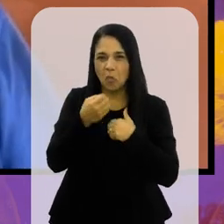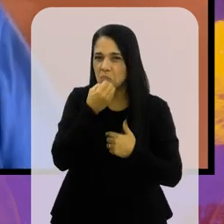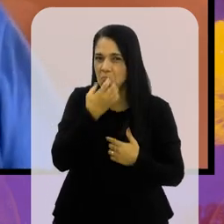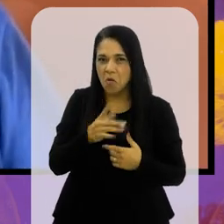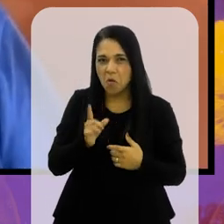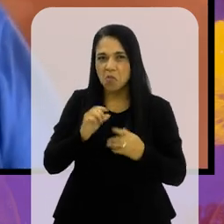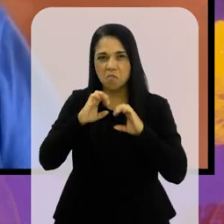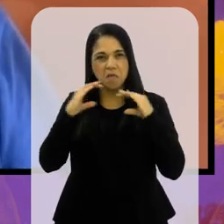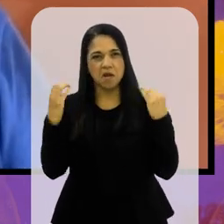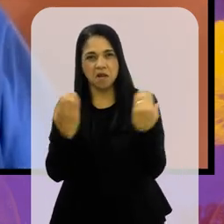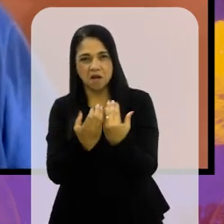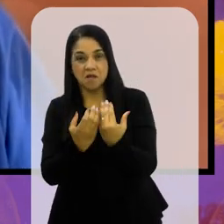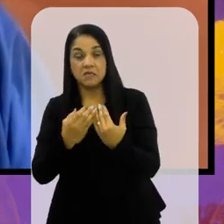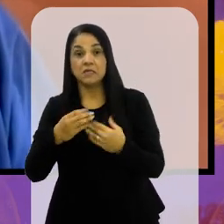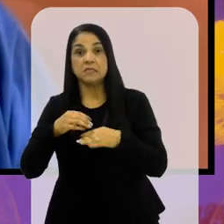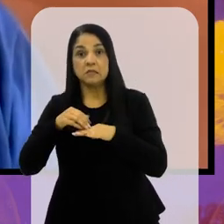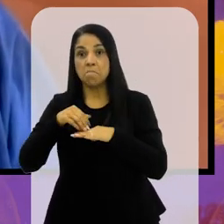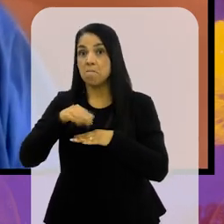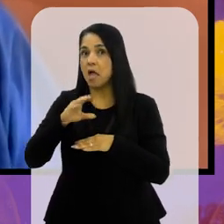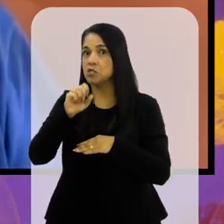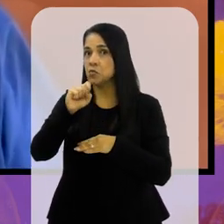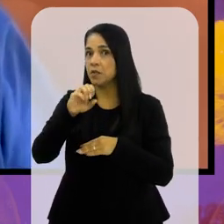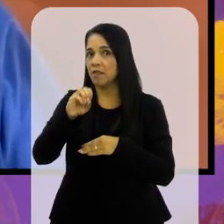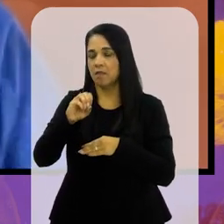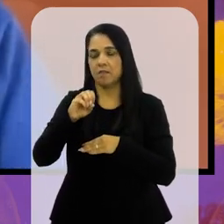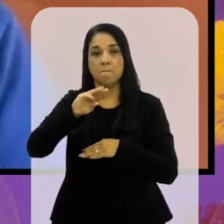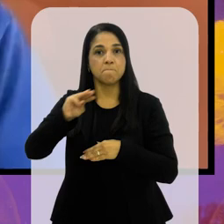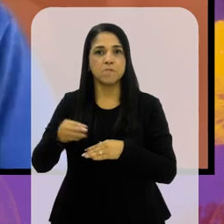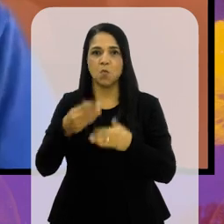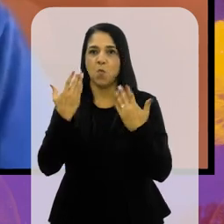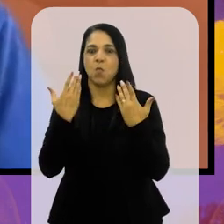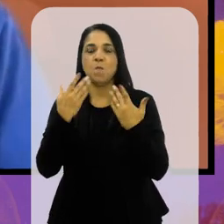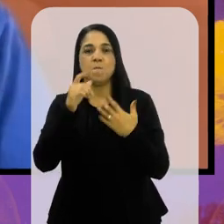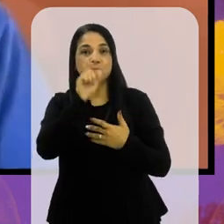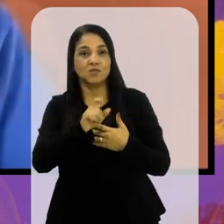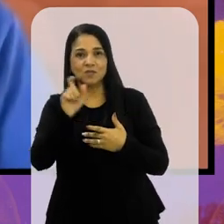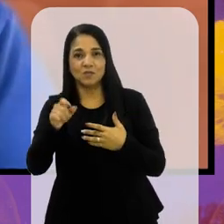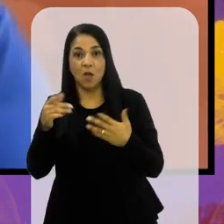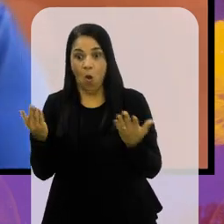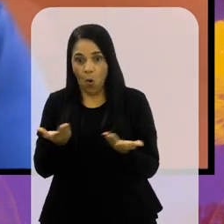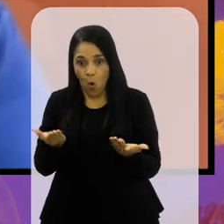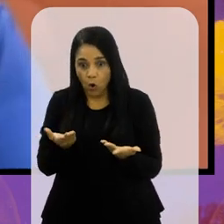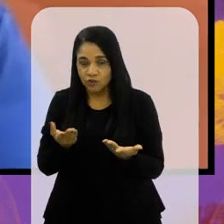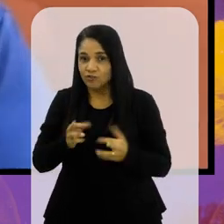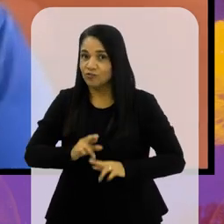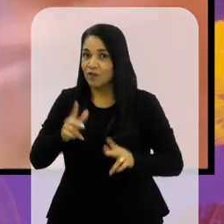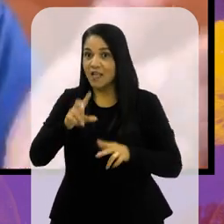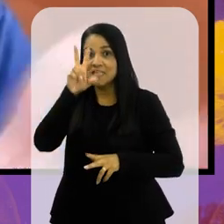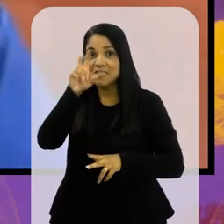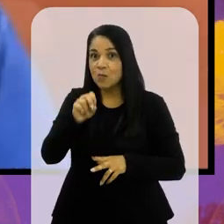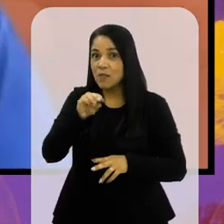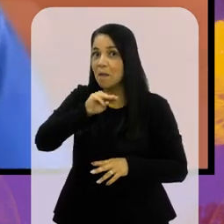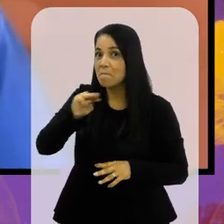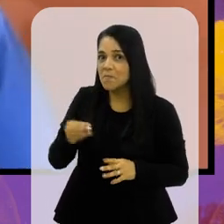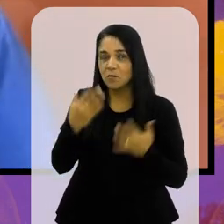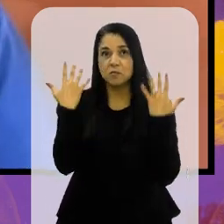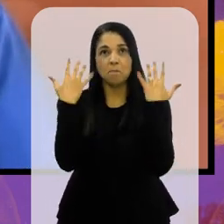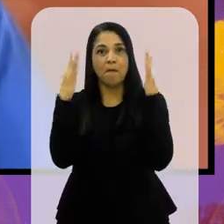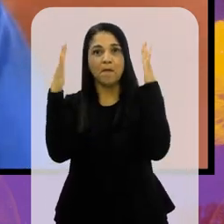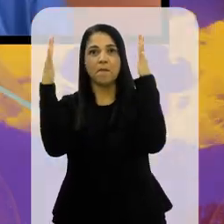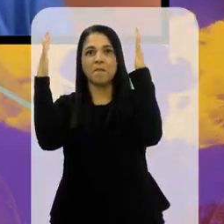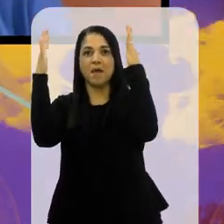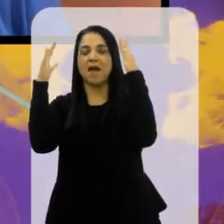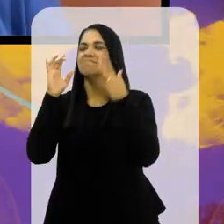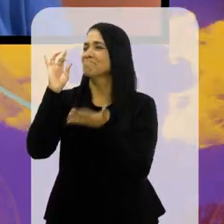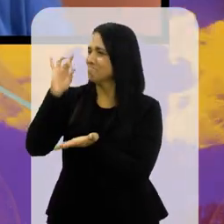Esse jogo não está bom para o Maracanã, que tinha 80 e tantas mil pessoas. Hoje a gente bate palma quando dá 50 mil, né, Rui?